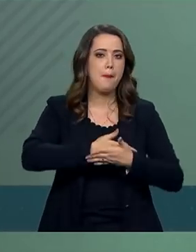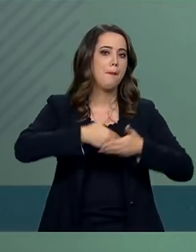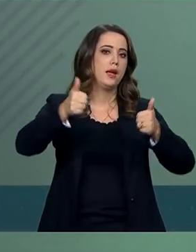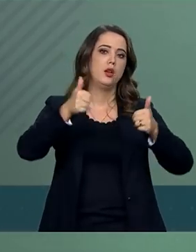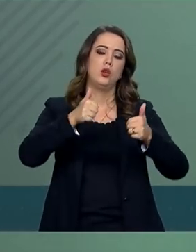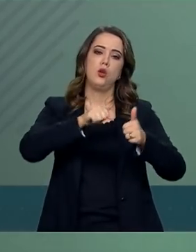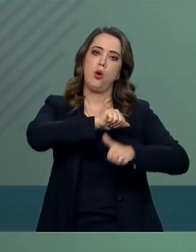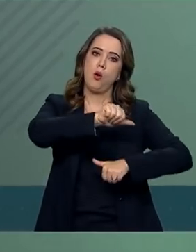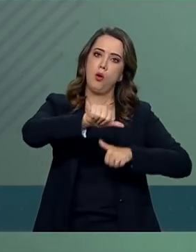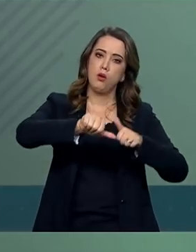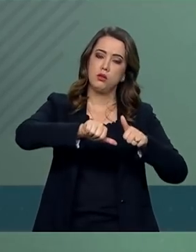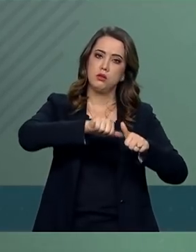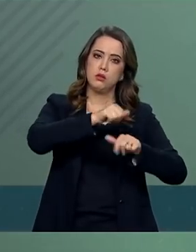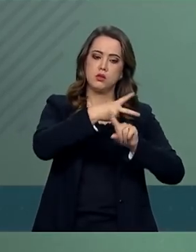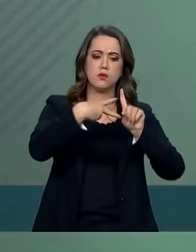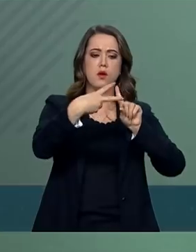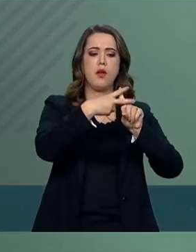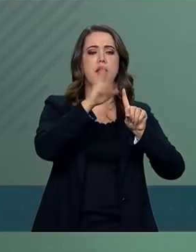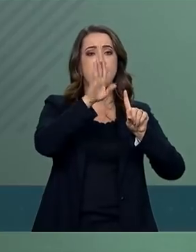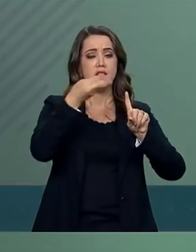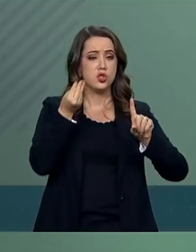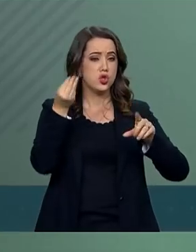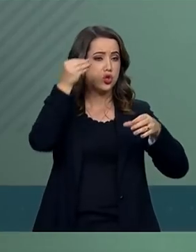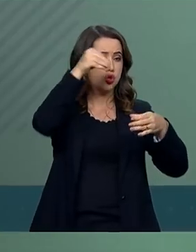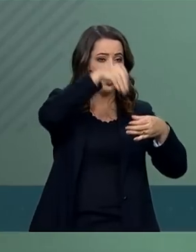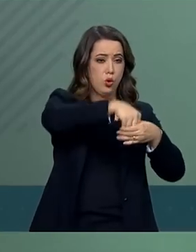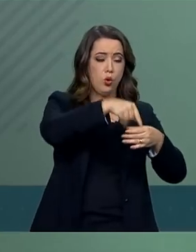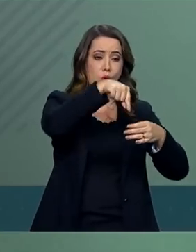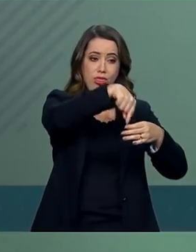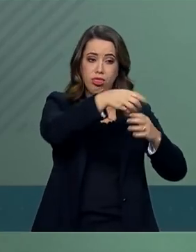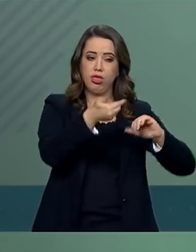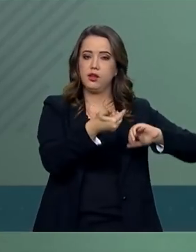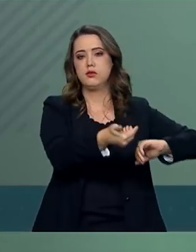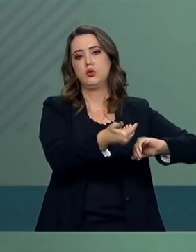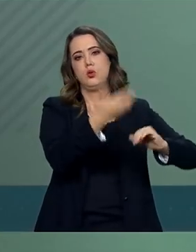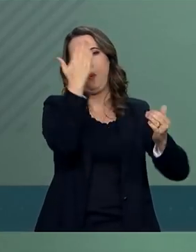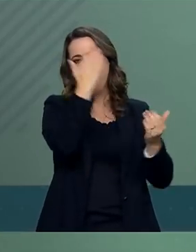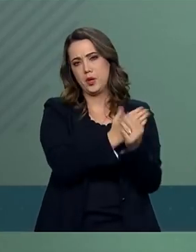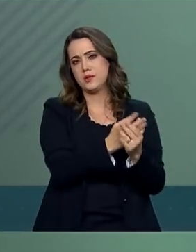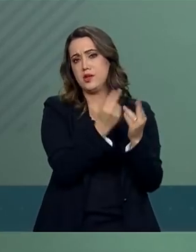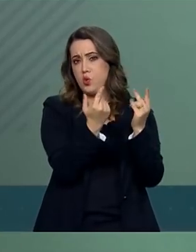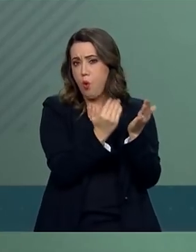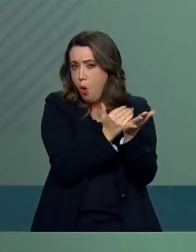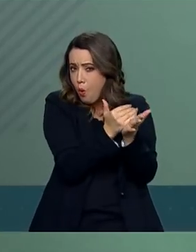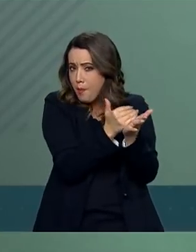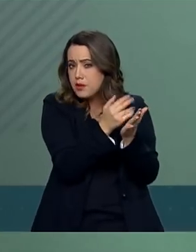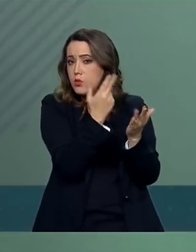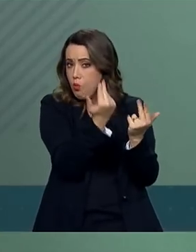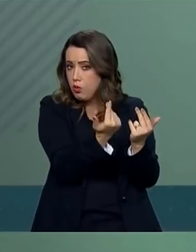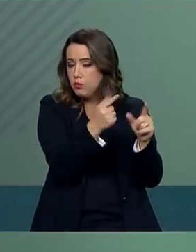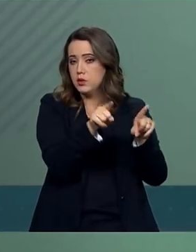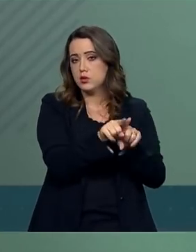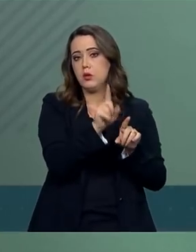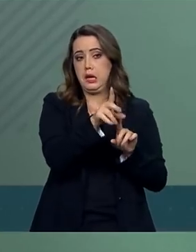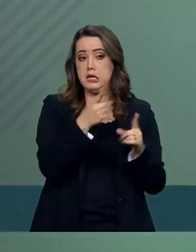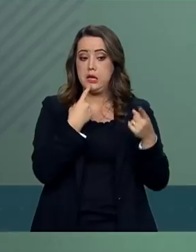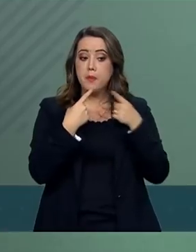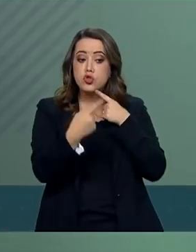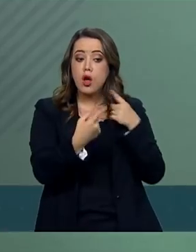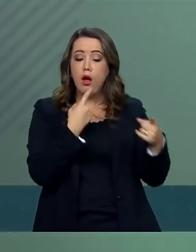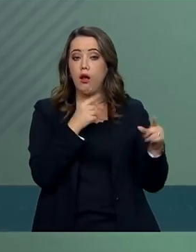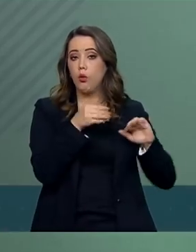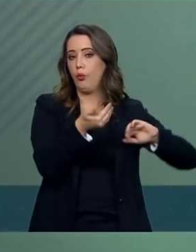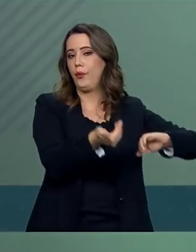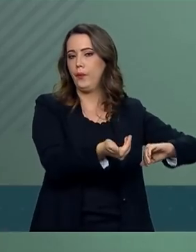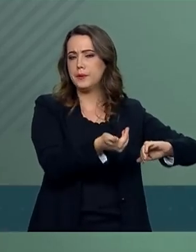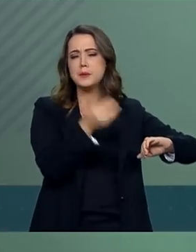aquela que nós já elevamos ao Congresso. Ele se coloca sempre em posição de diálogo com o Congresso para entender,